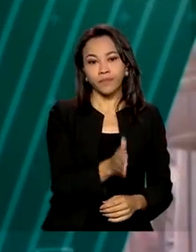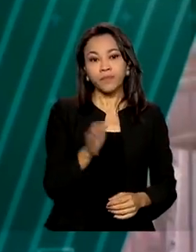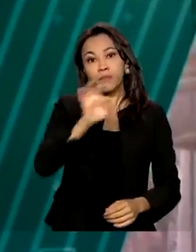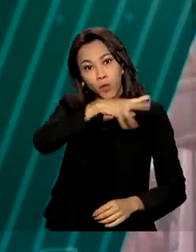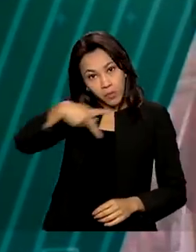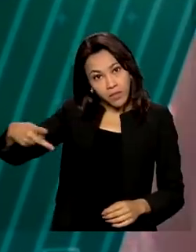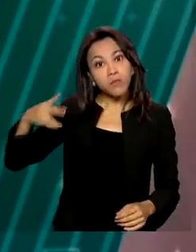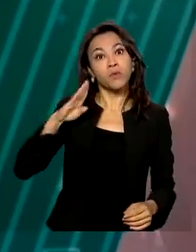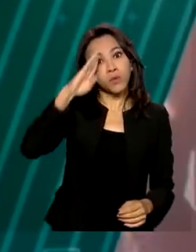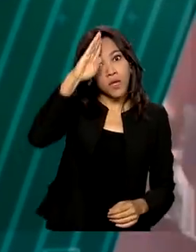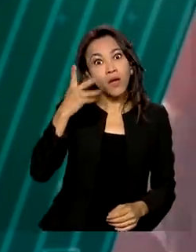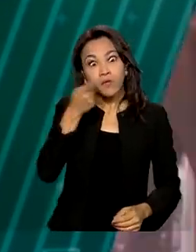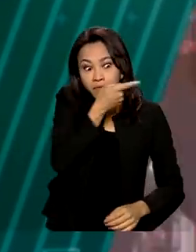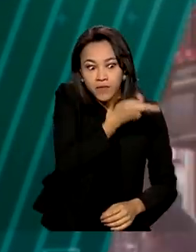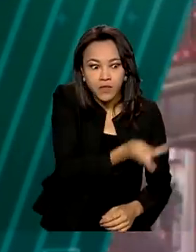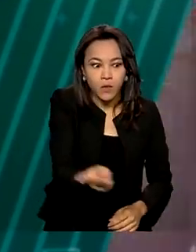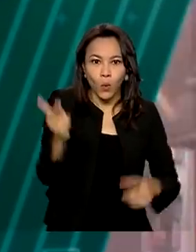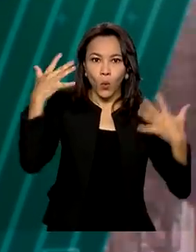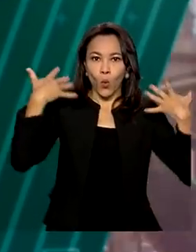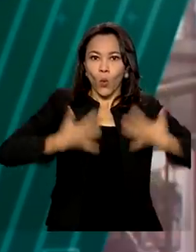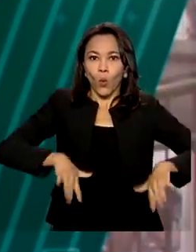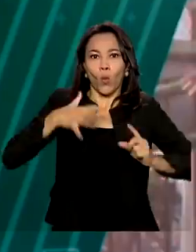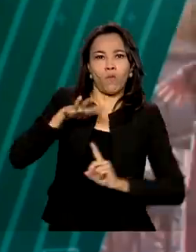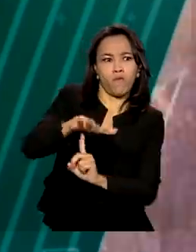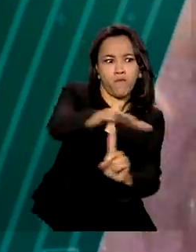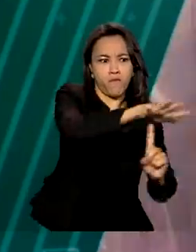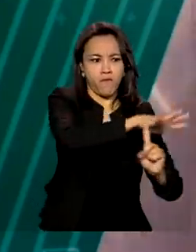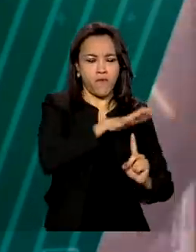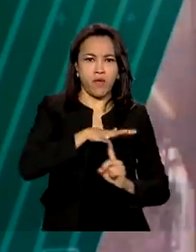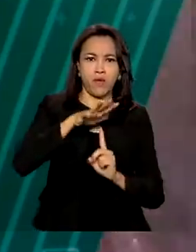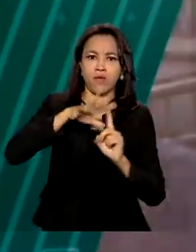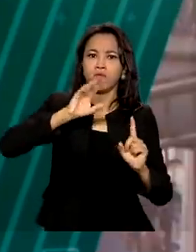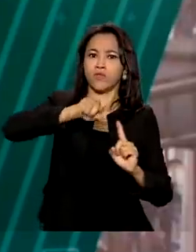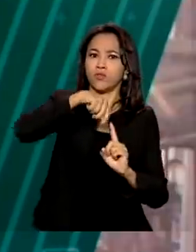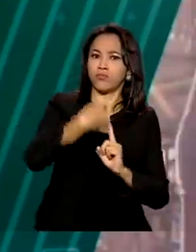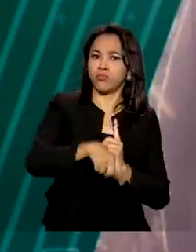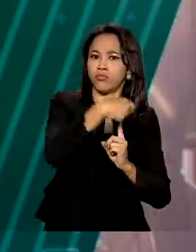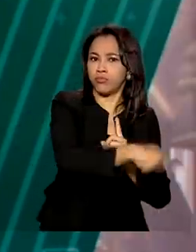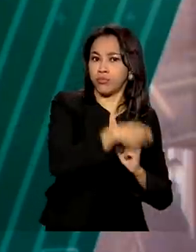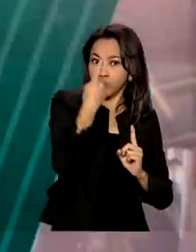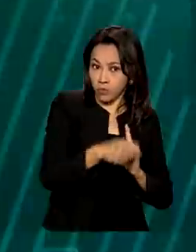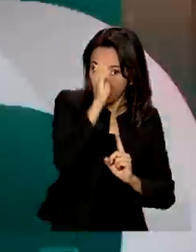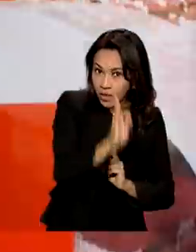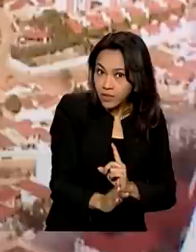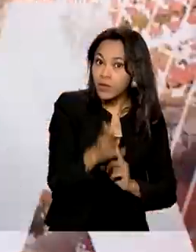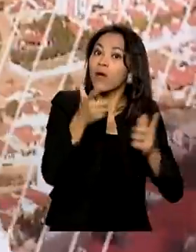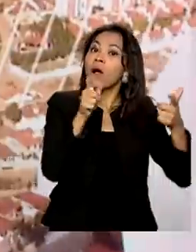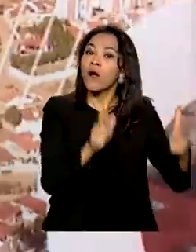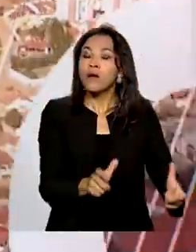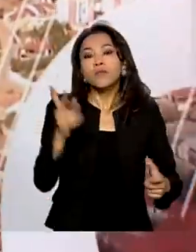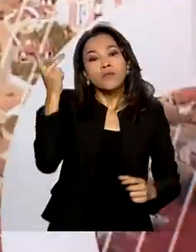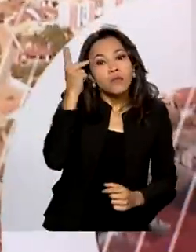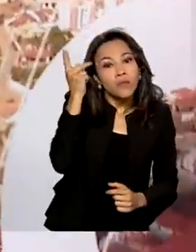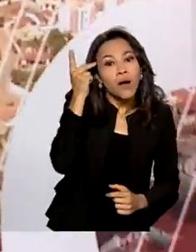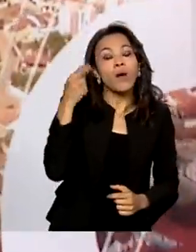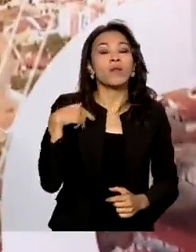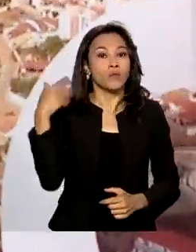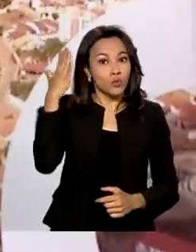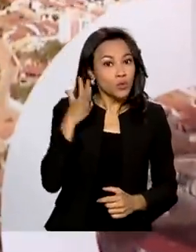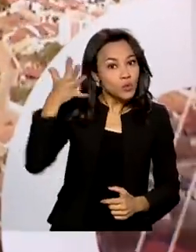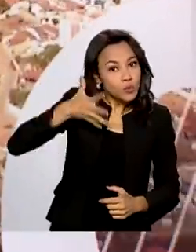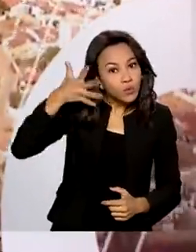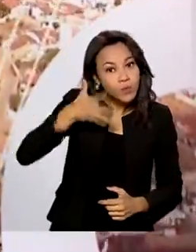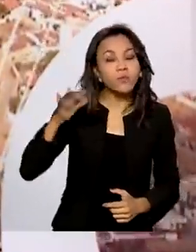visitou o maior evento nacional de produção de bananas que ocorre no Vale do Ribeiro, em São Paulo. Durante o discurso, Bolsonaro